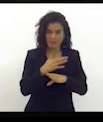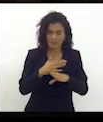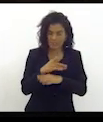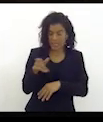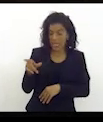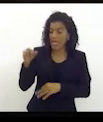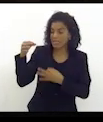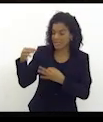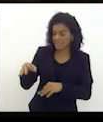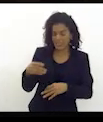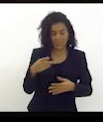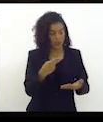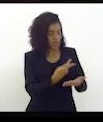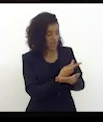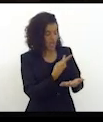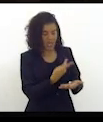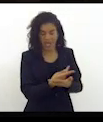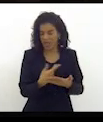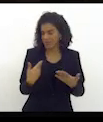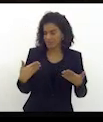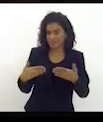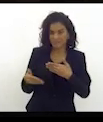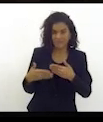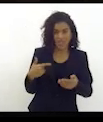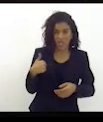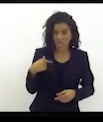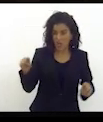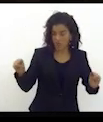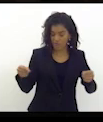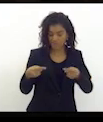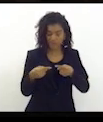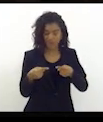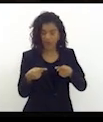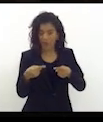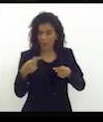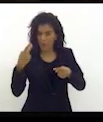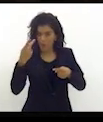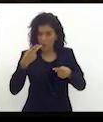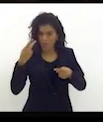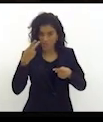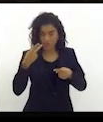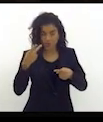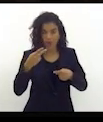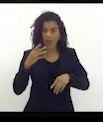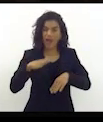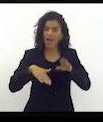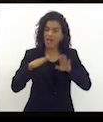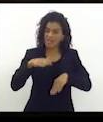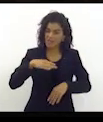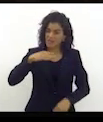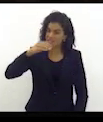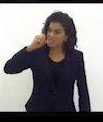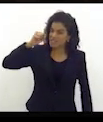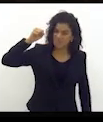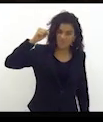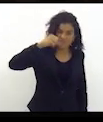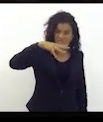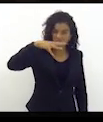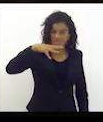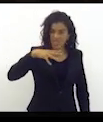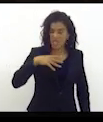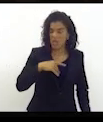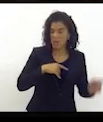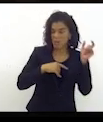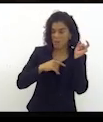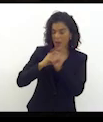erros e acertos, e eu, enquanto adversário político dele, fui uma pessoa que, muitas das vezes, de maneira ácida, tecia